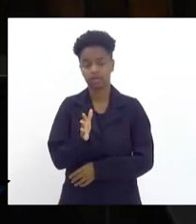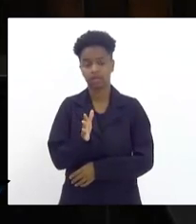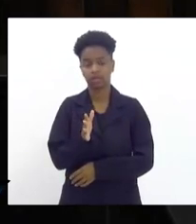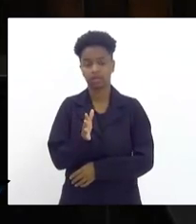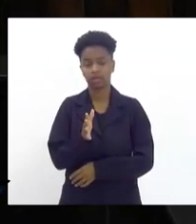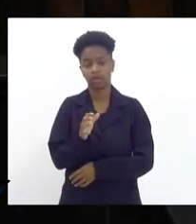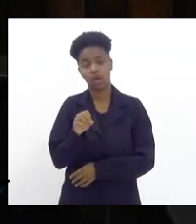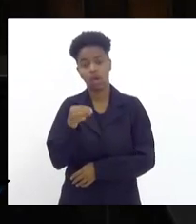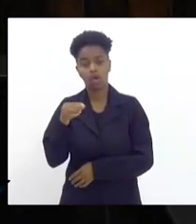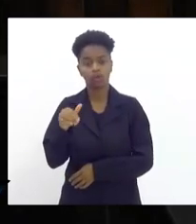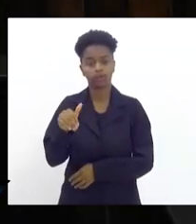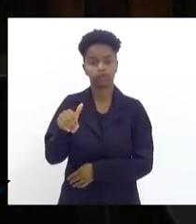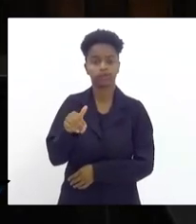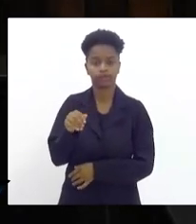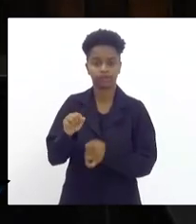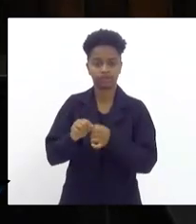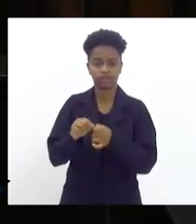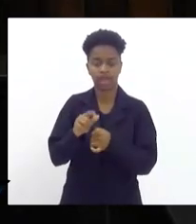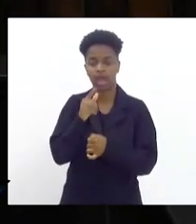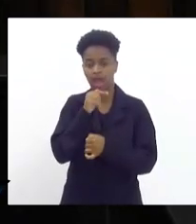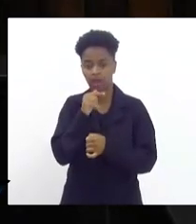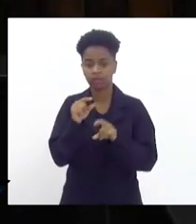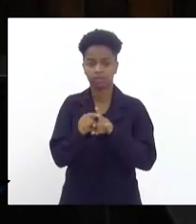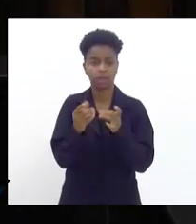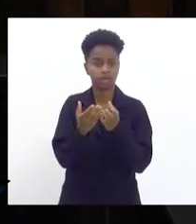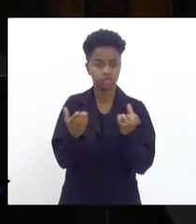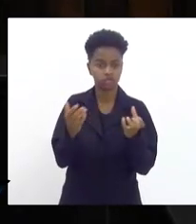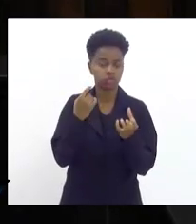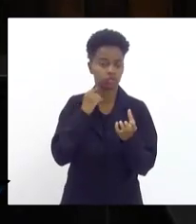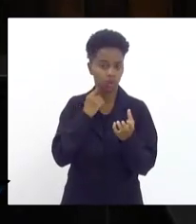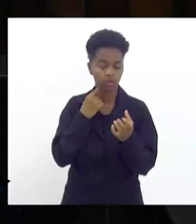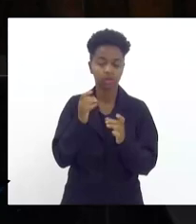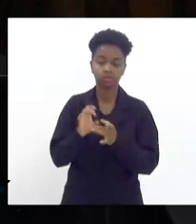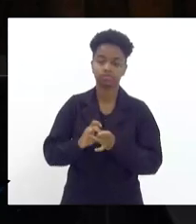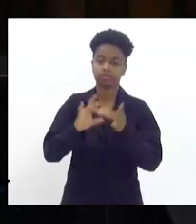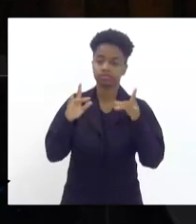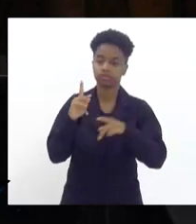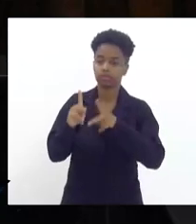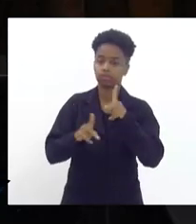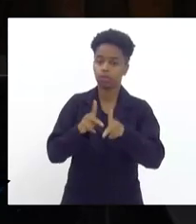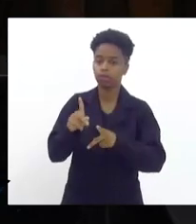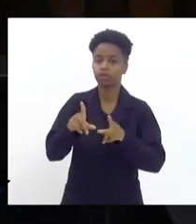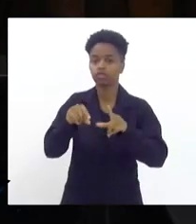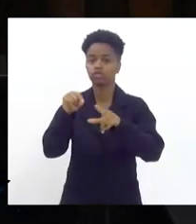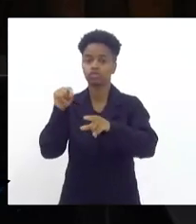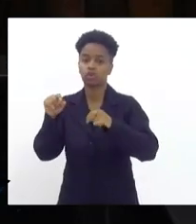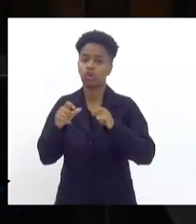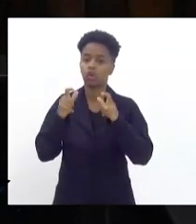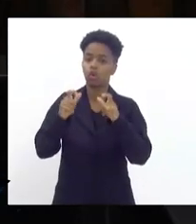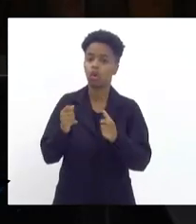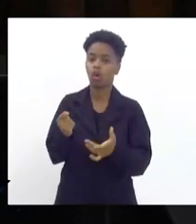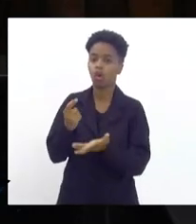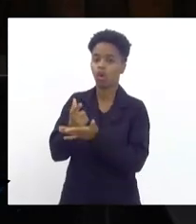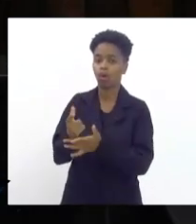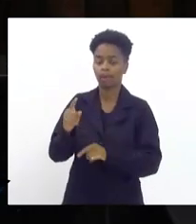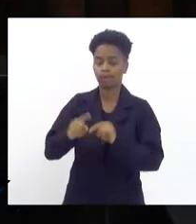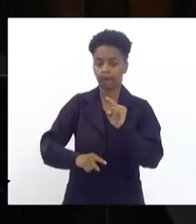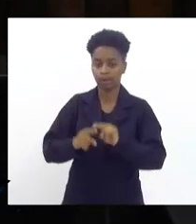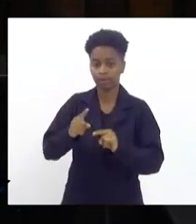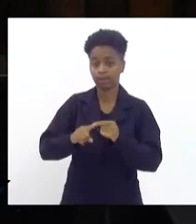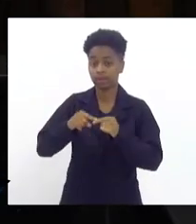fazendo o serviço de água e esgoto permite que a população tenha a opção de comprar o hidrômetro de terceiro